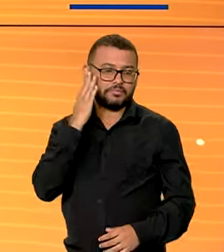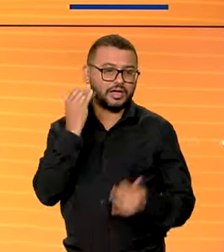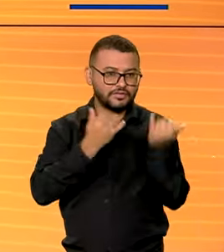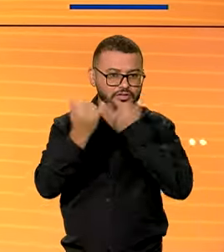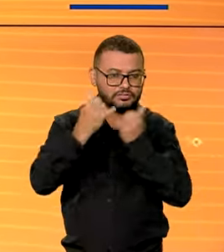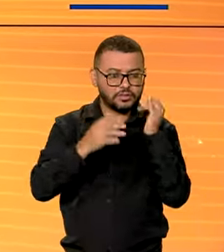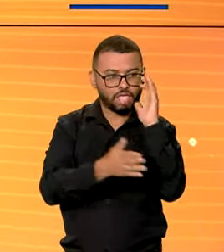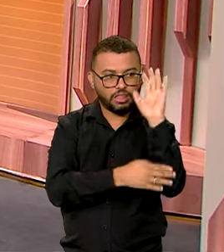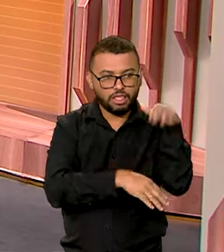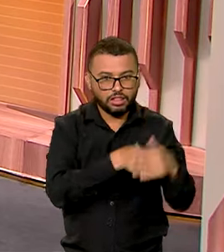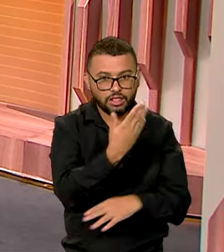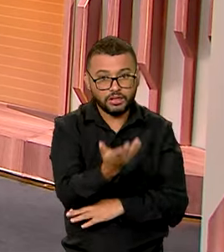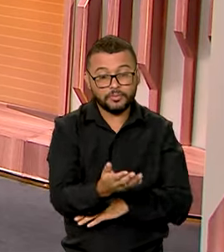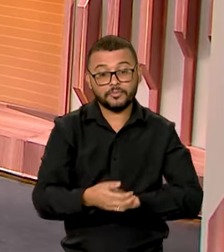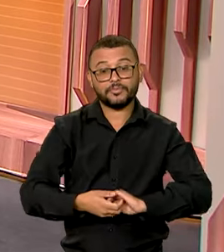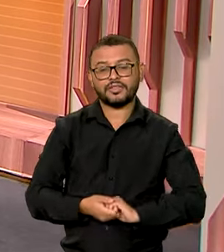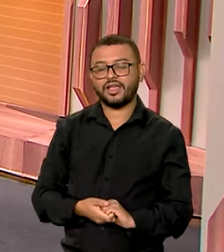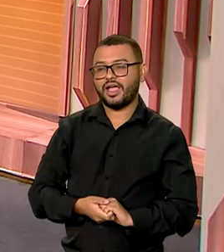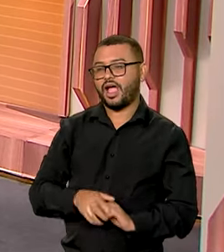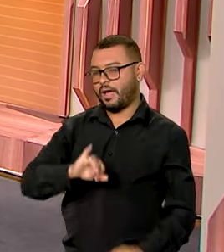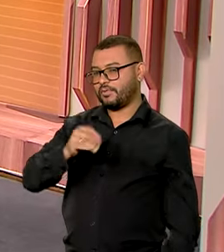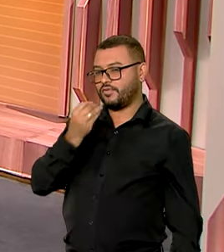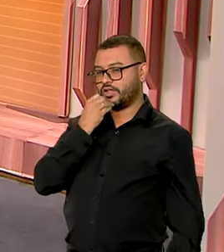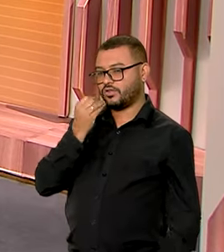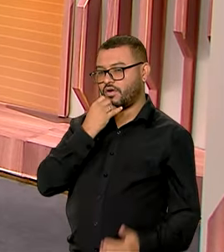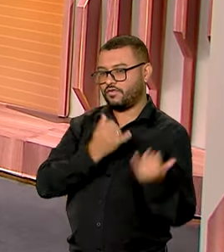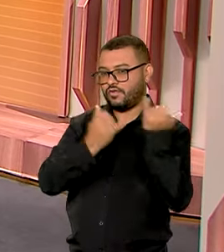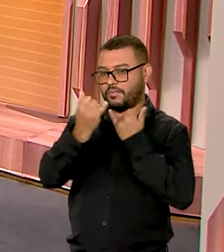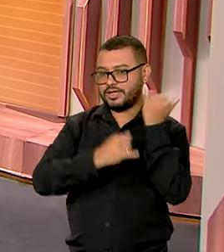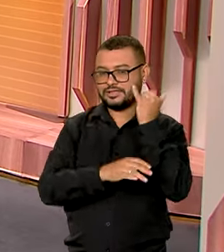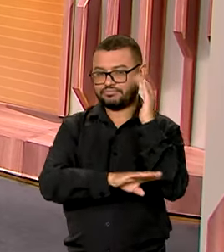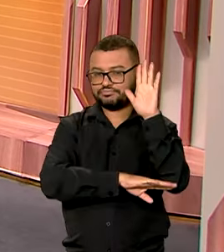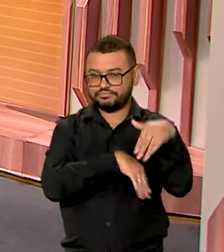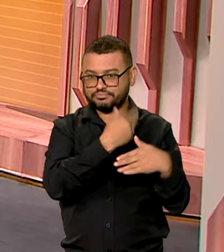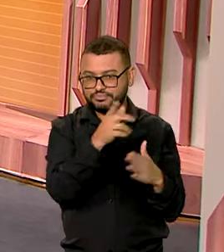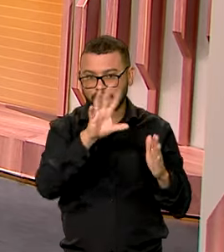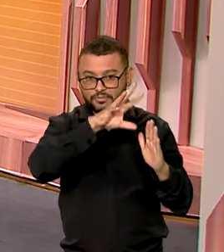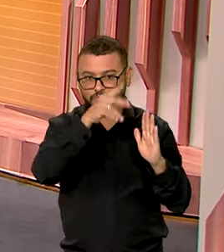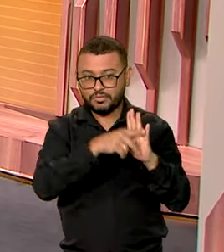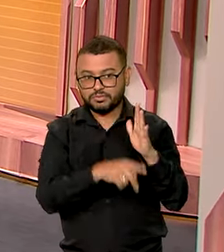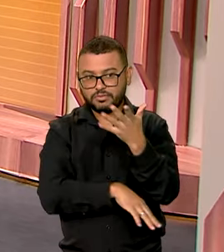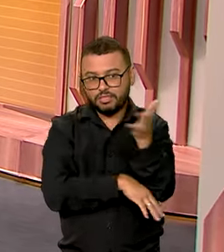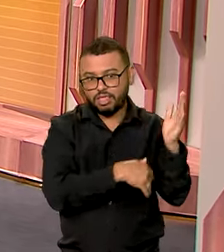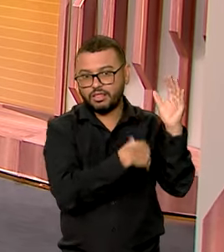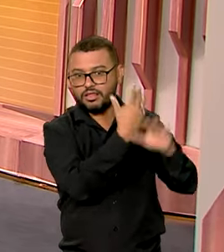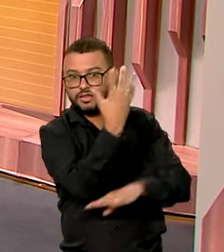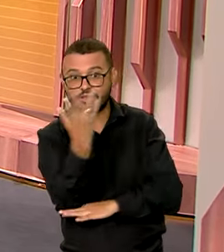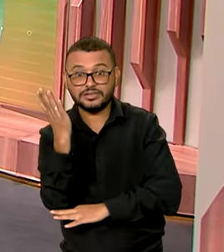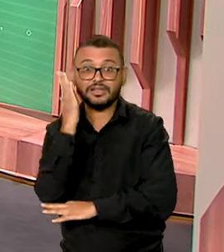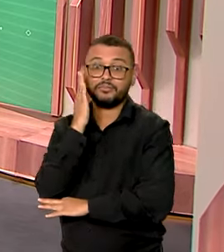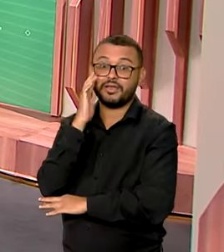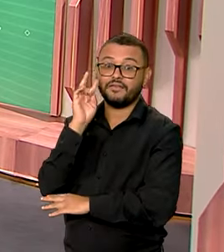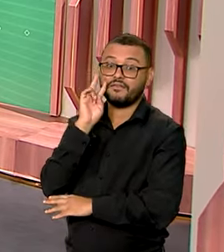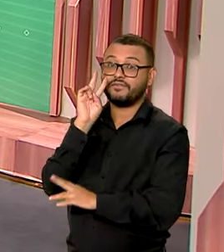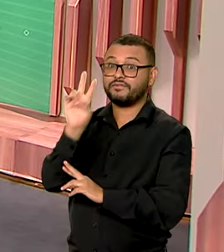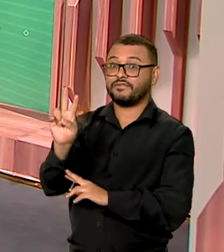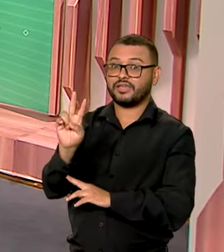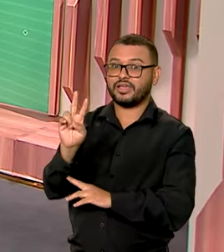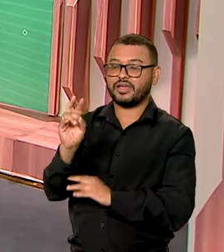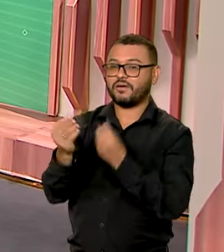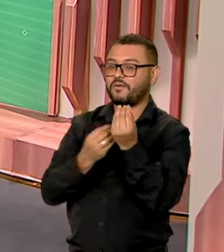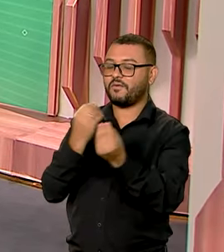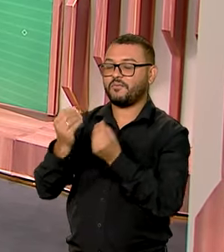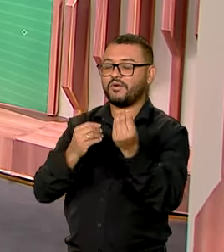Desmatamento. E aproveitando esses dados sobre a queda do desmatamento na Mata Atlântica, a gente vai agora olhar o